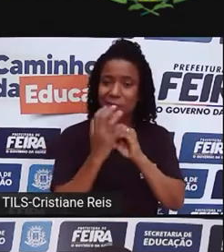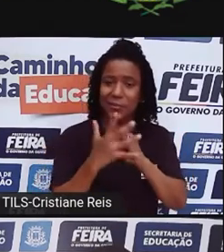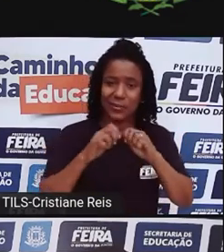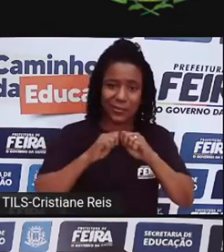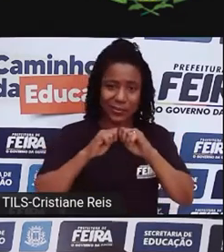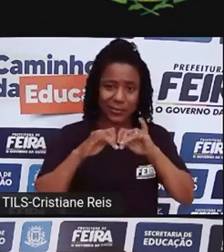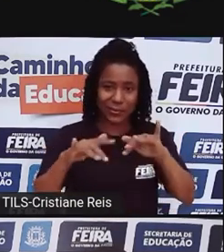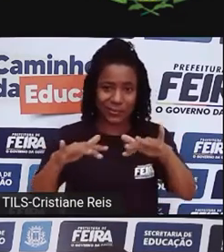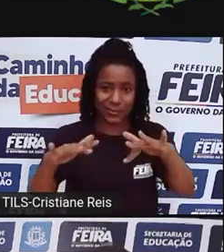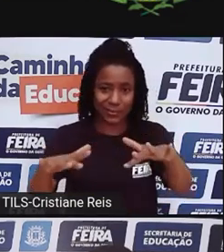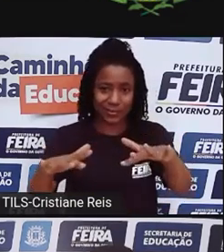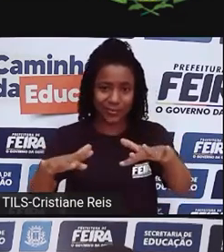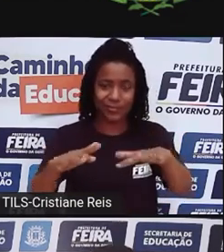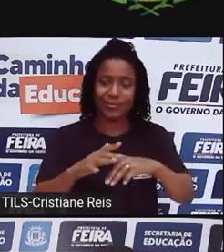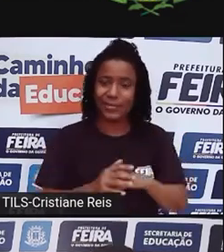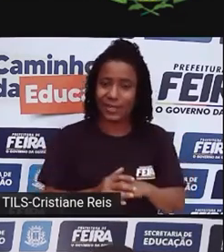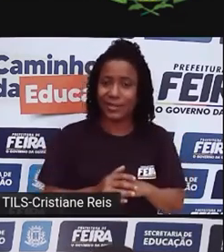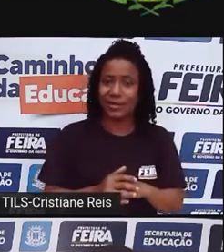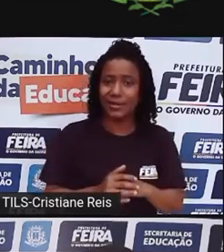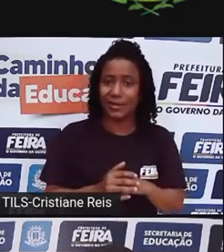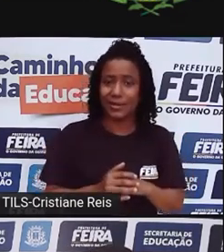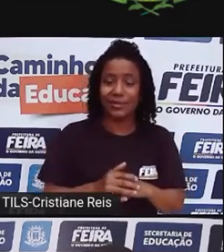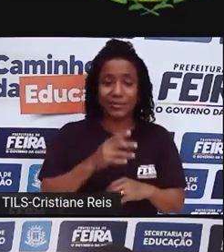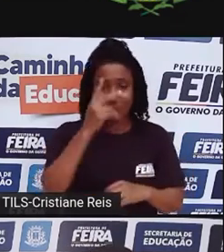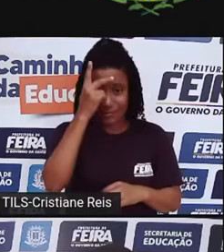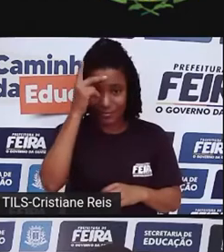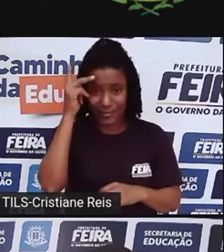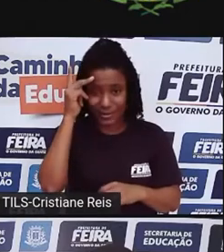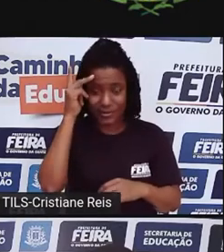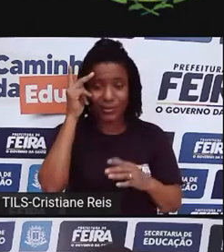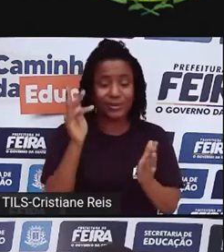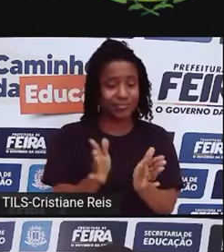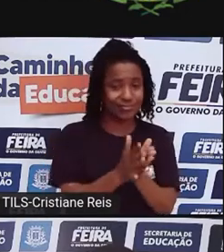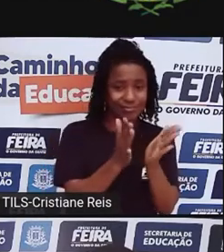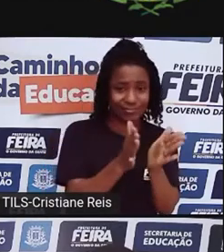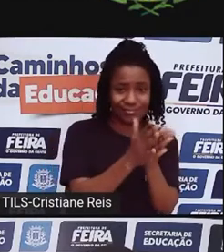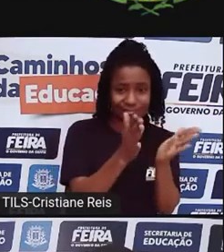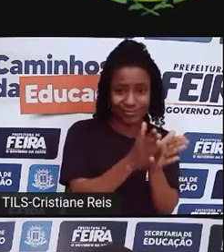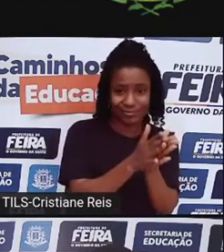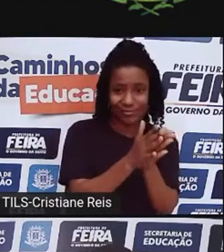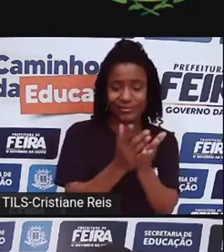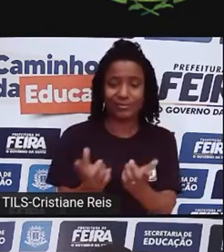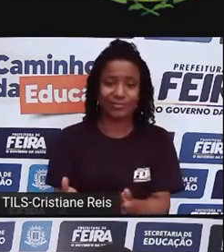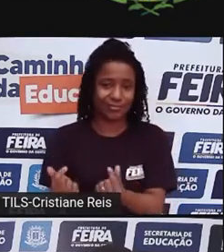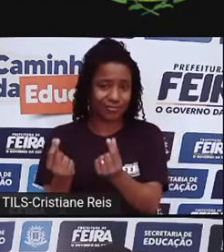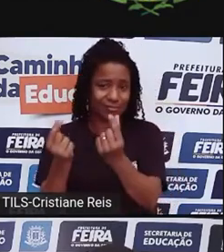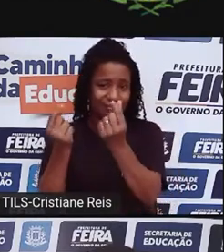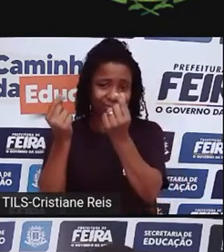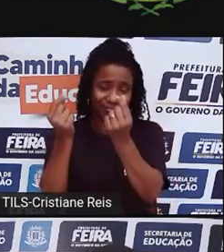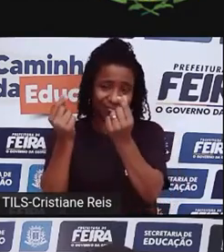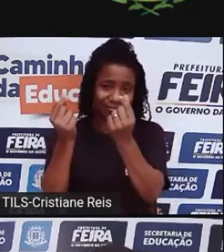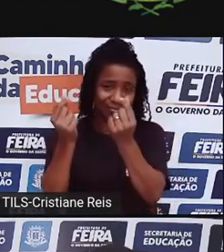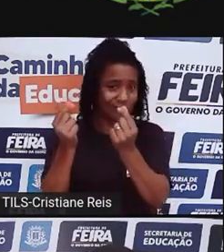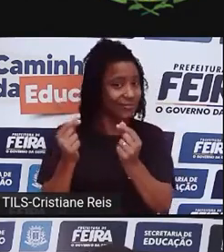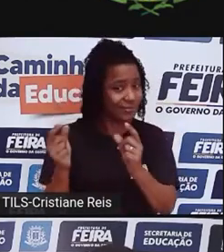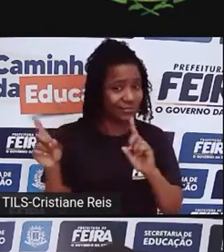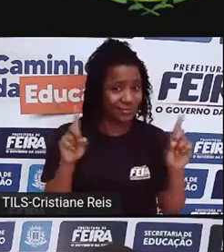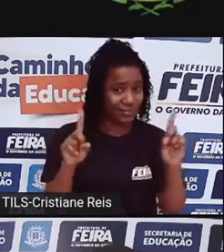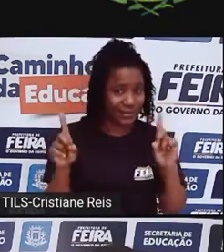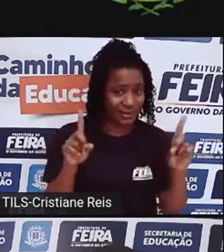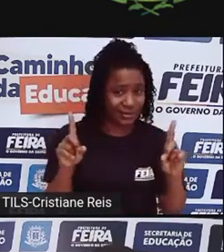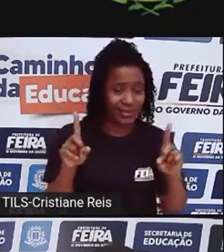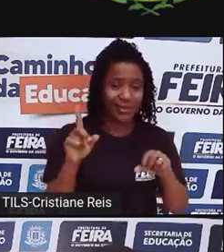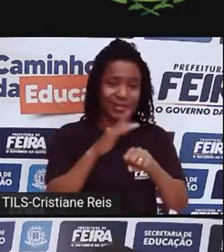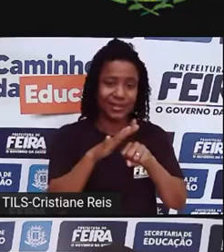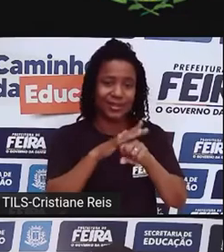pessoas de bairros ricos e pessoas de bairros pobres, periféricos? Não. Aquela velha historinha